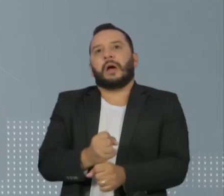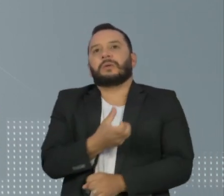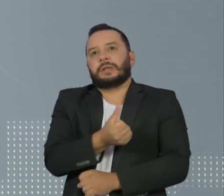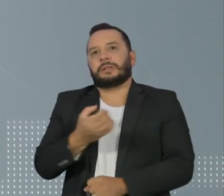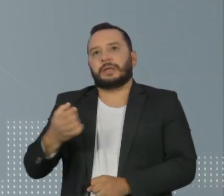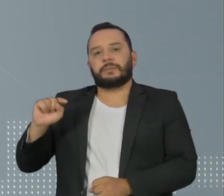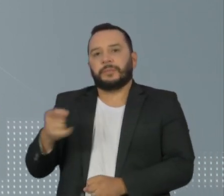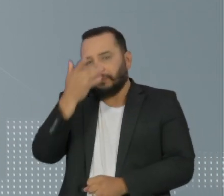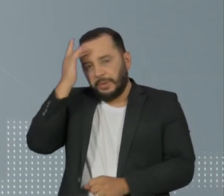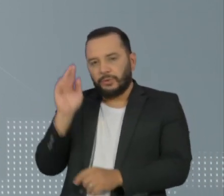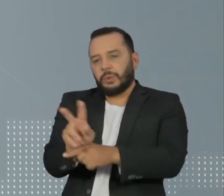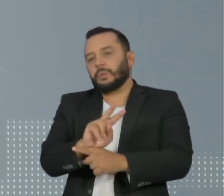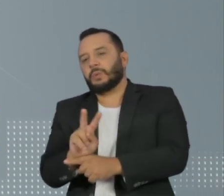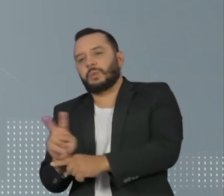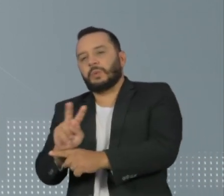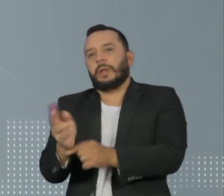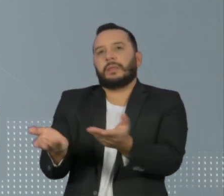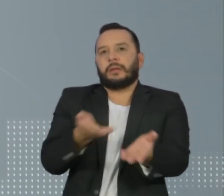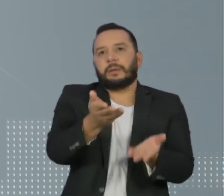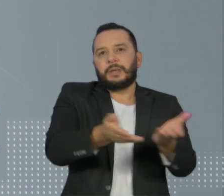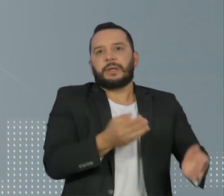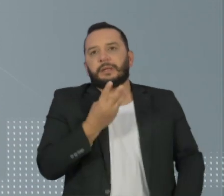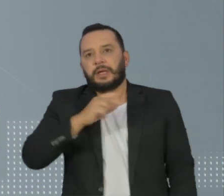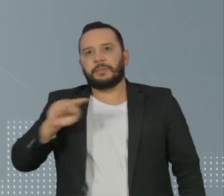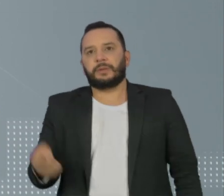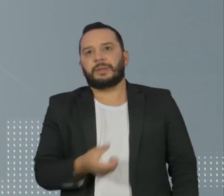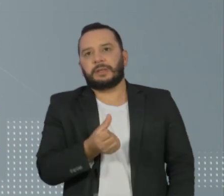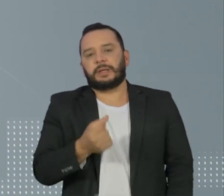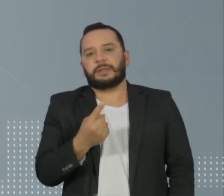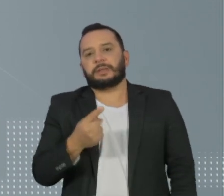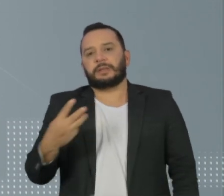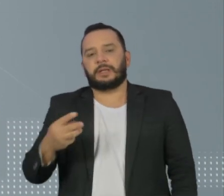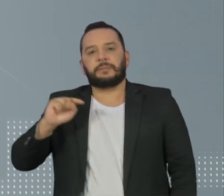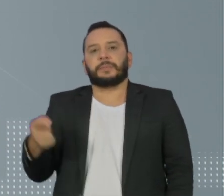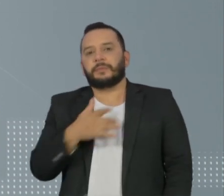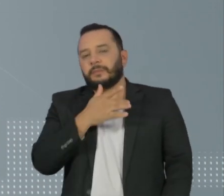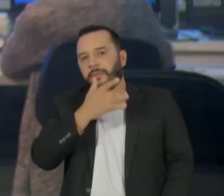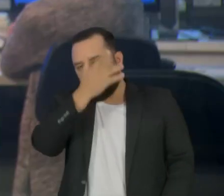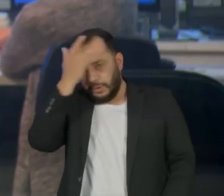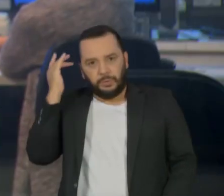em acompanhamento e 3,613 mil considerados recuperados.